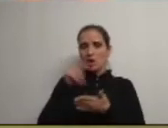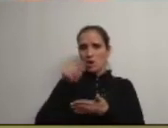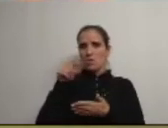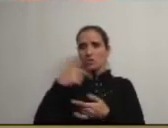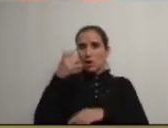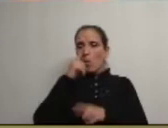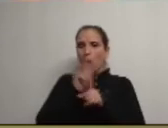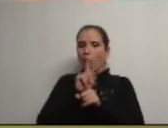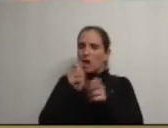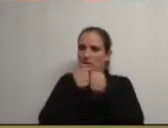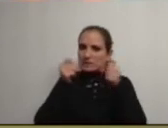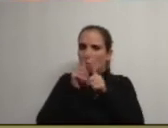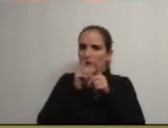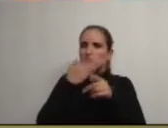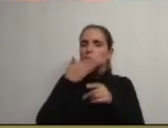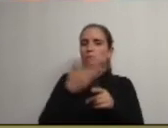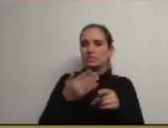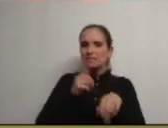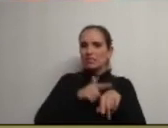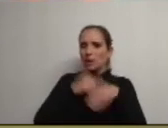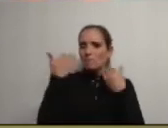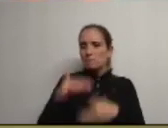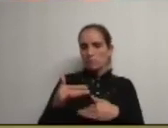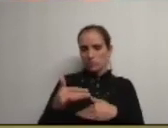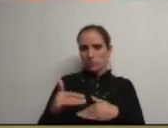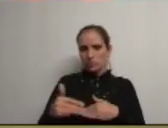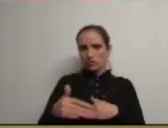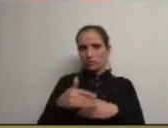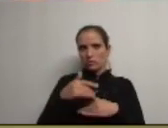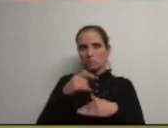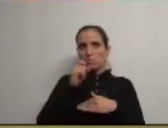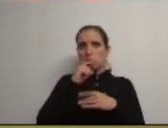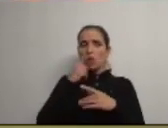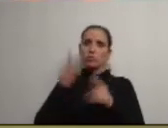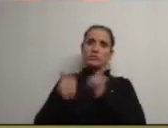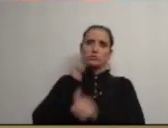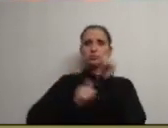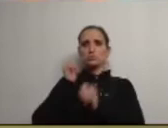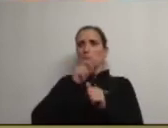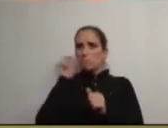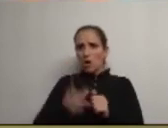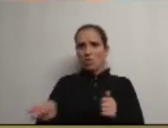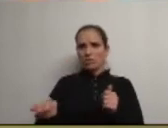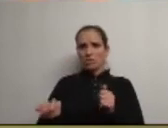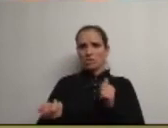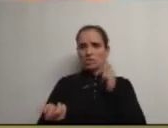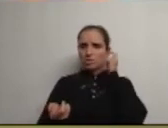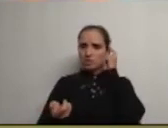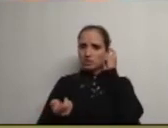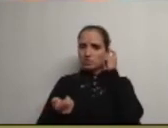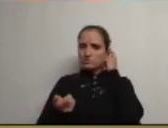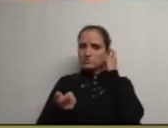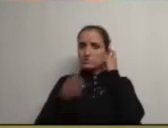uma janela para fazer uma experiência durante X anos ok? que podemos reverter ok? e